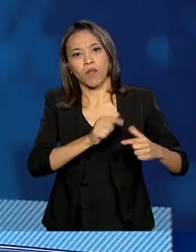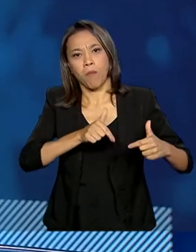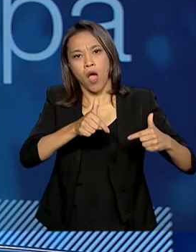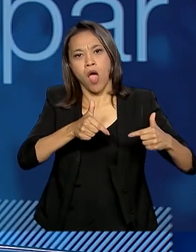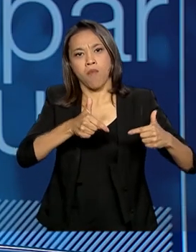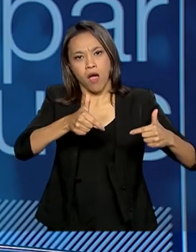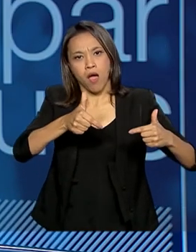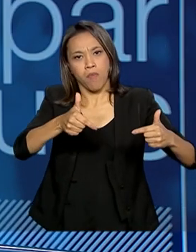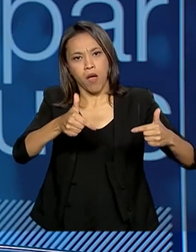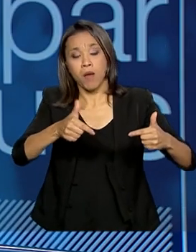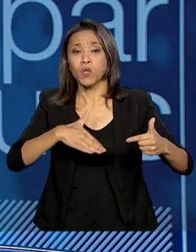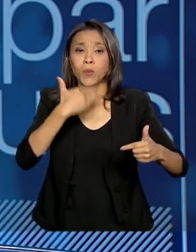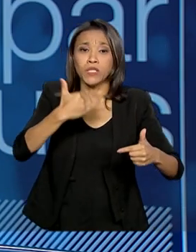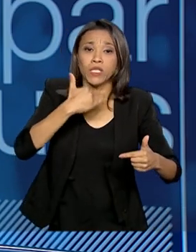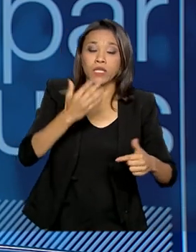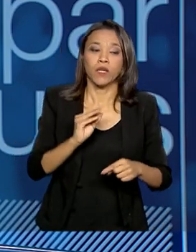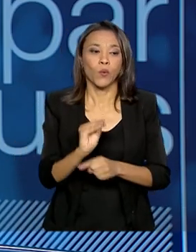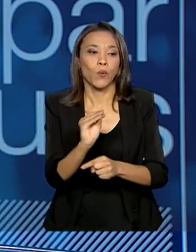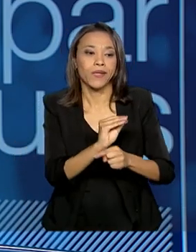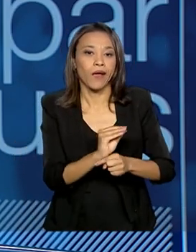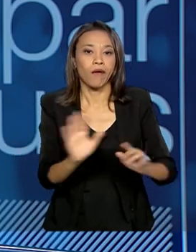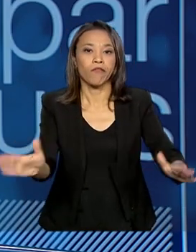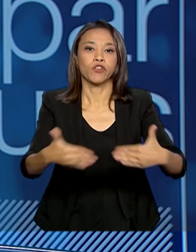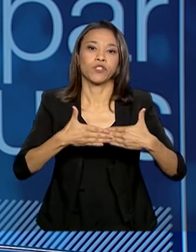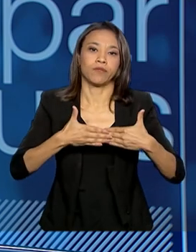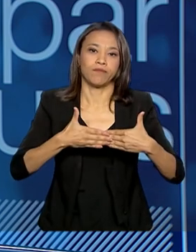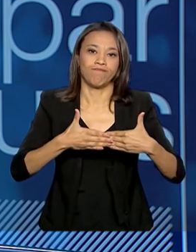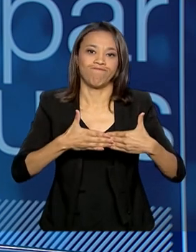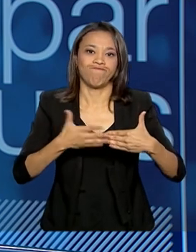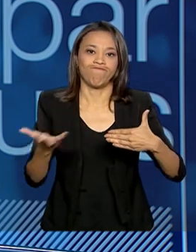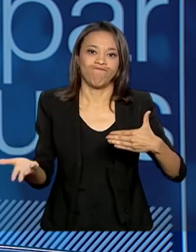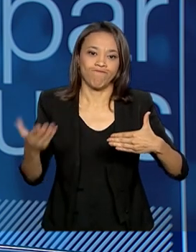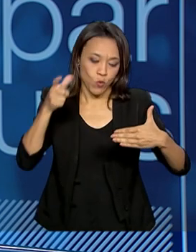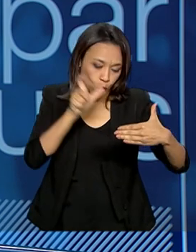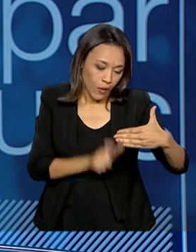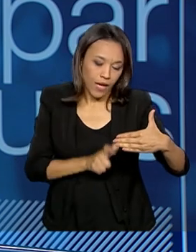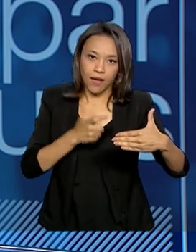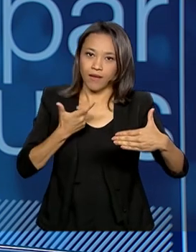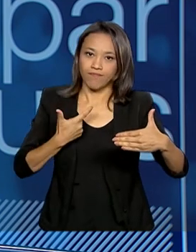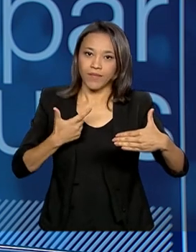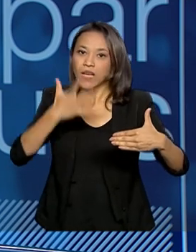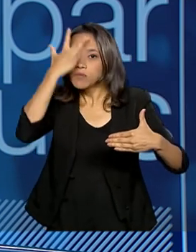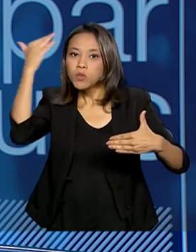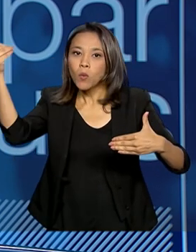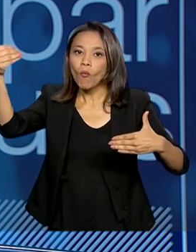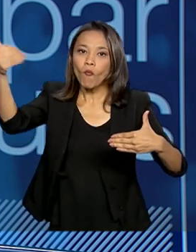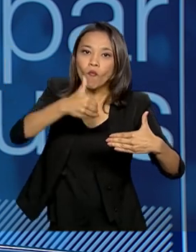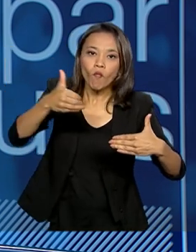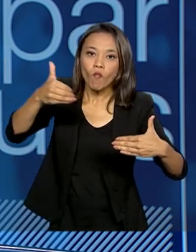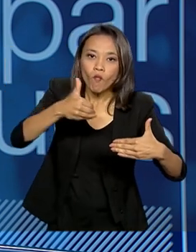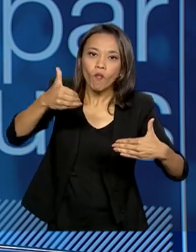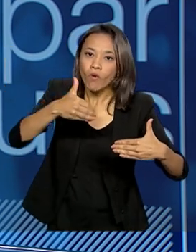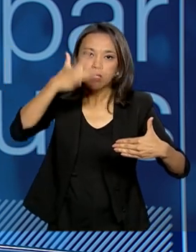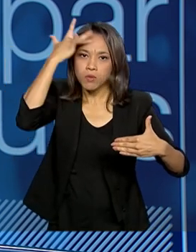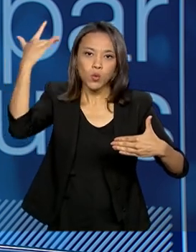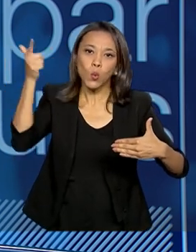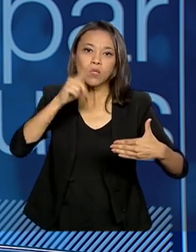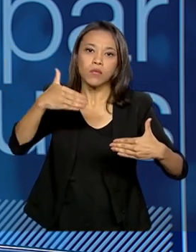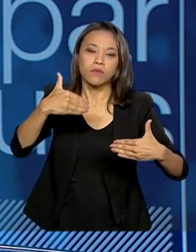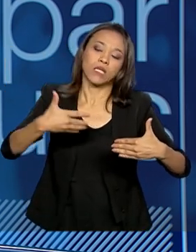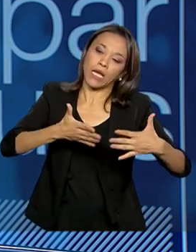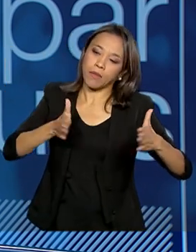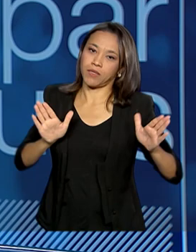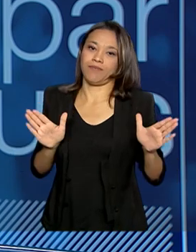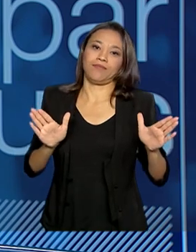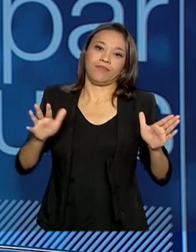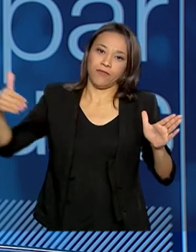adianta você preservar o meio ambiente fechando totalmente aquele local, aquela unidade. Você tem que abrir, certo? E abrindo para